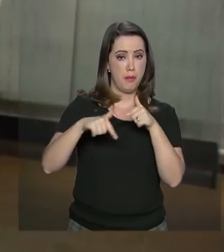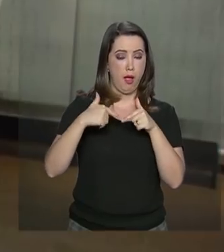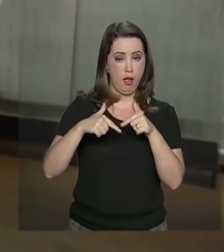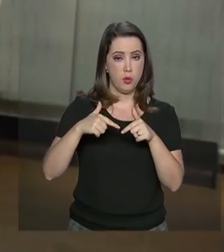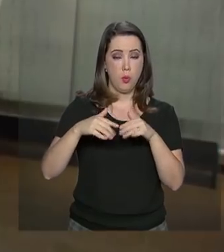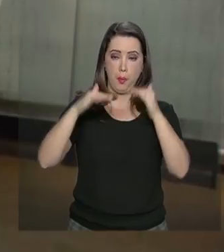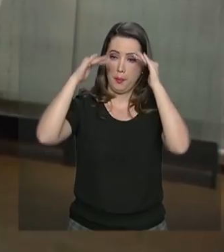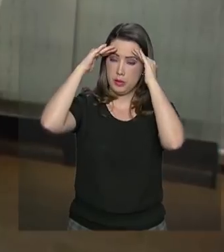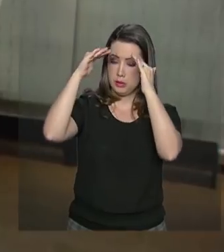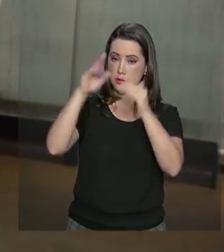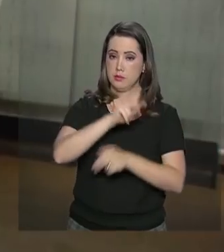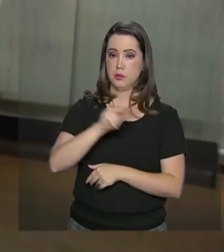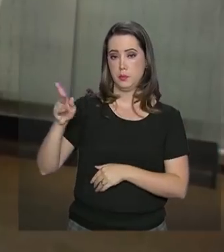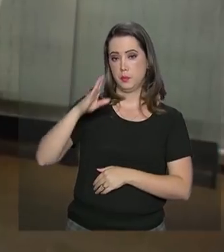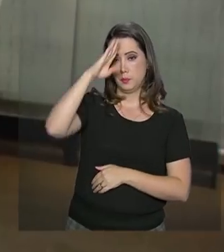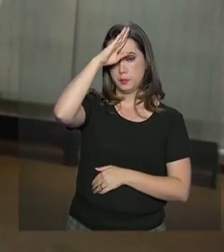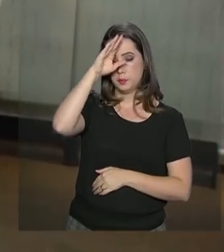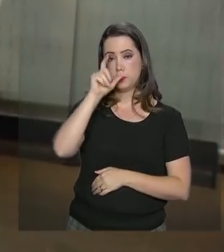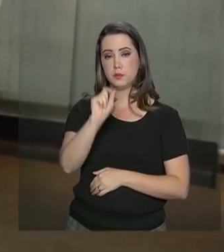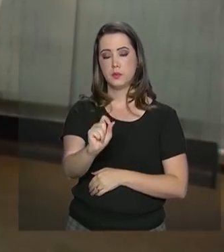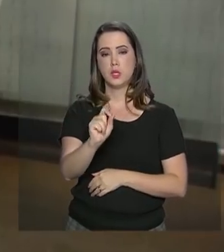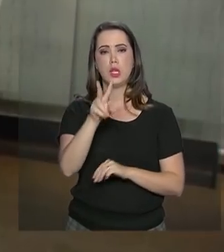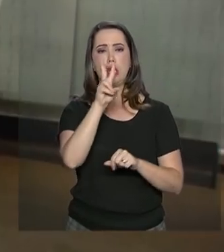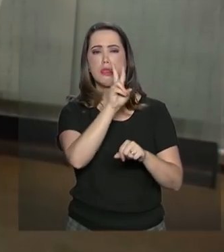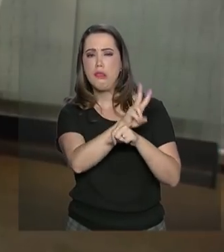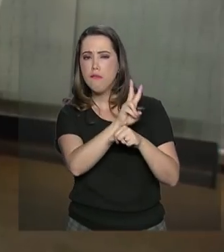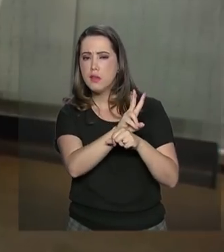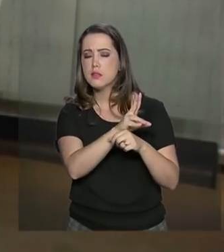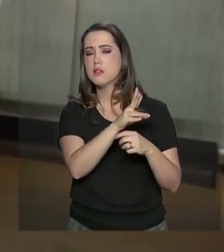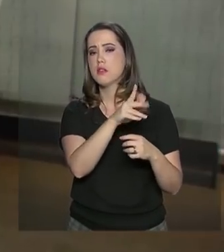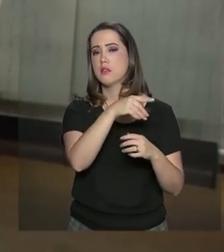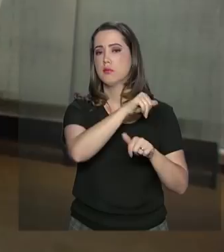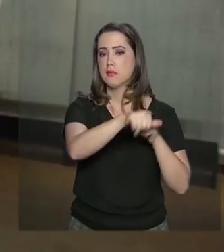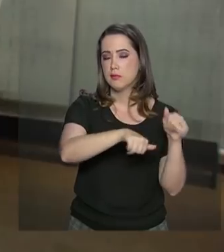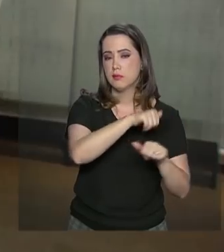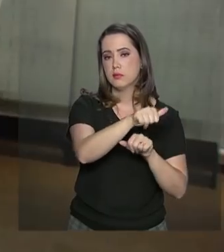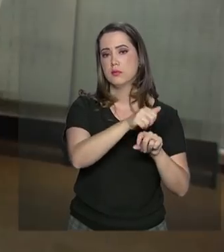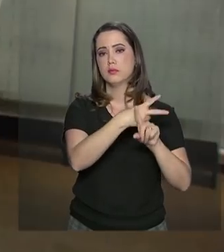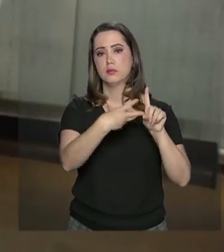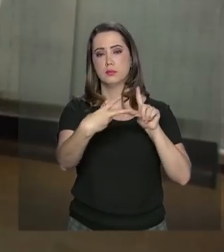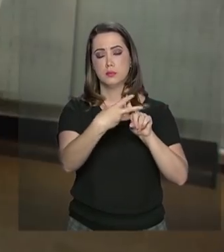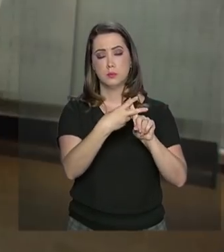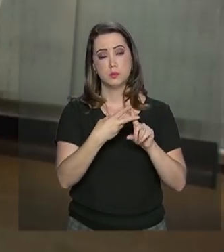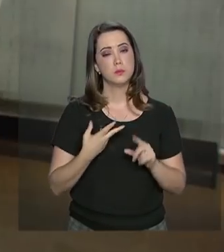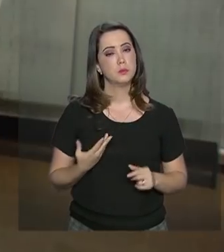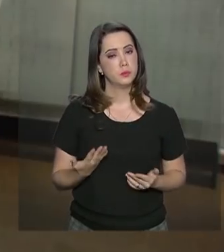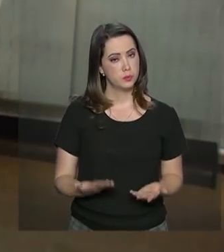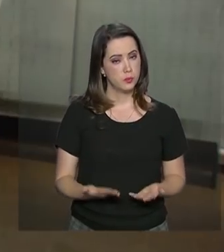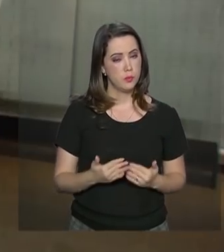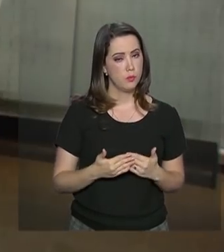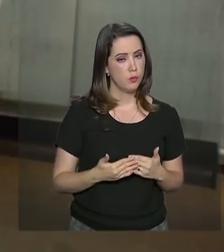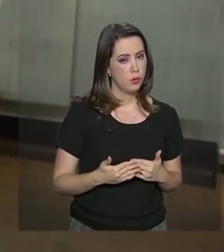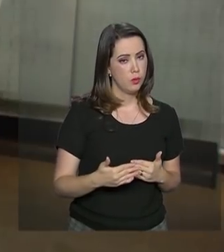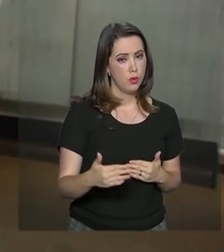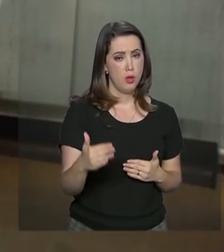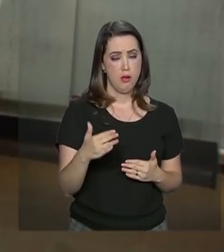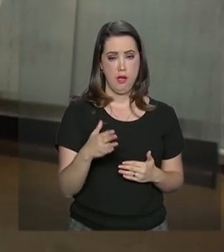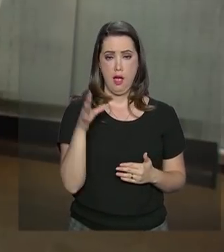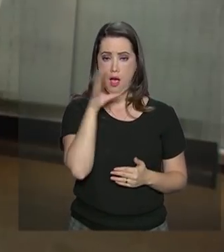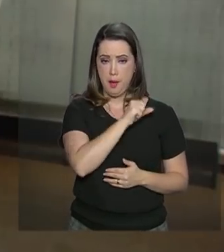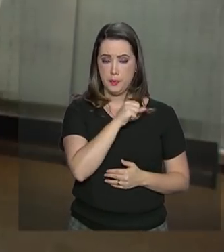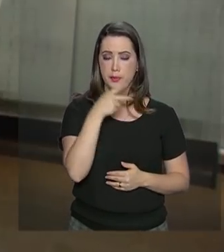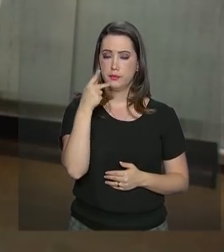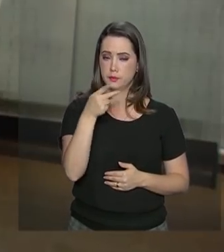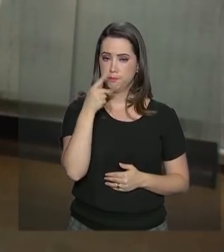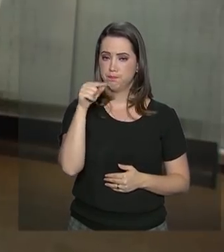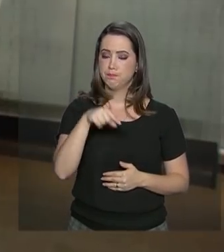pelo presidente da República, Jair Bolsonaro, de defesa da reforma da Previdência. Durante uma breve declaração